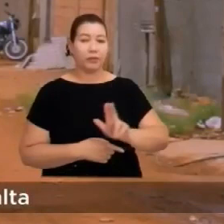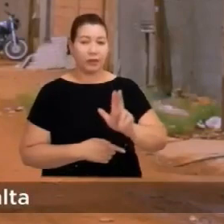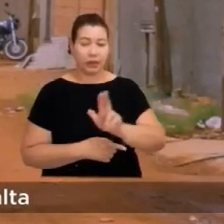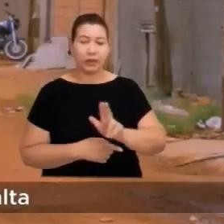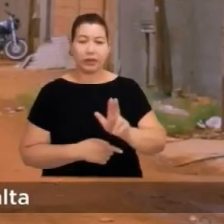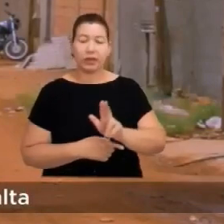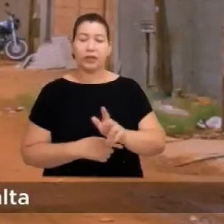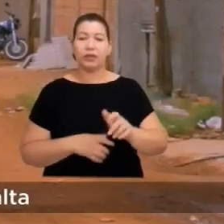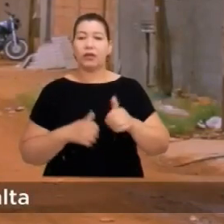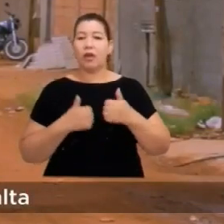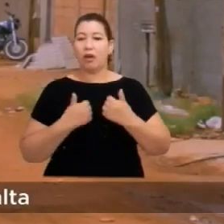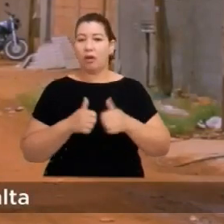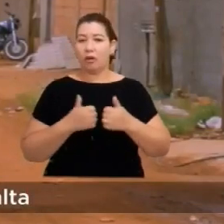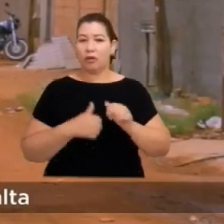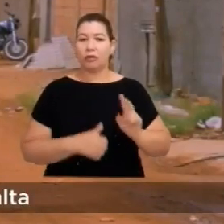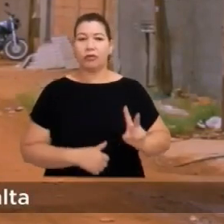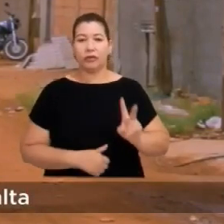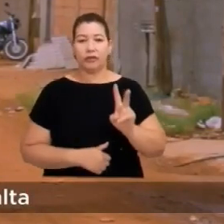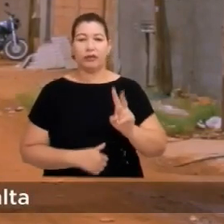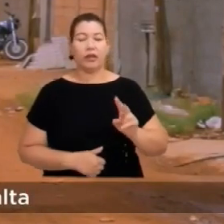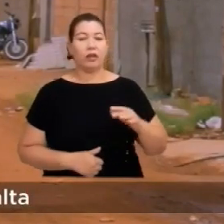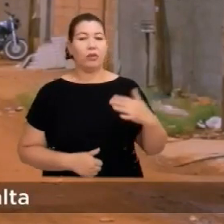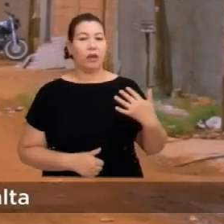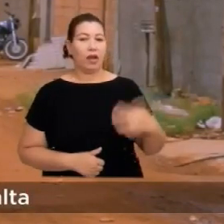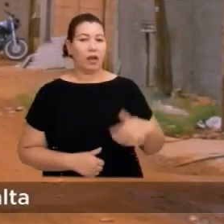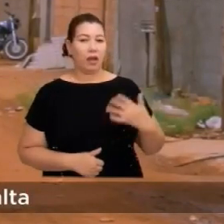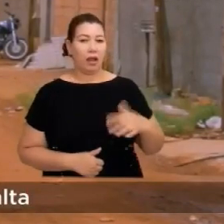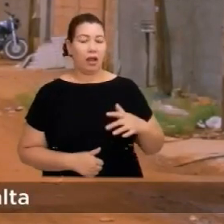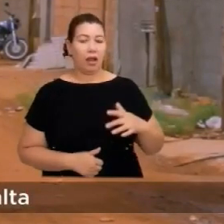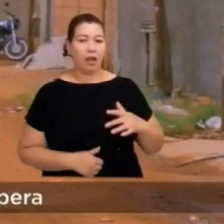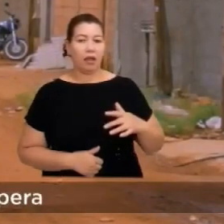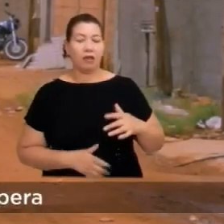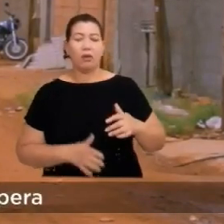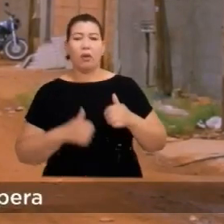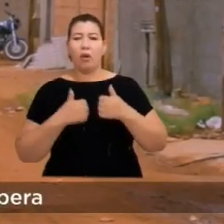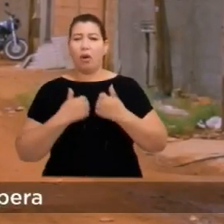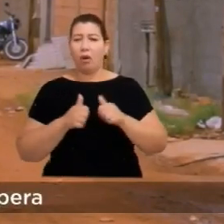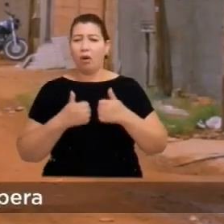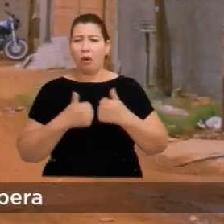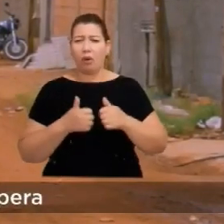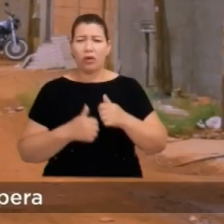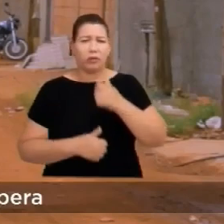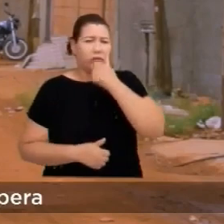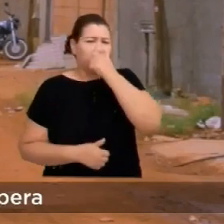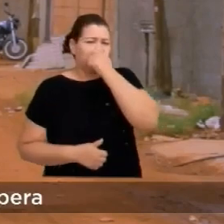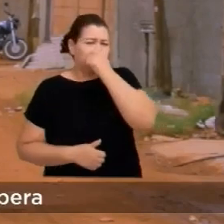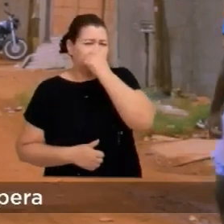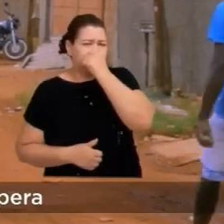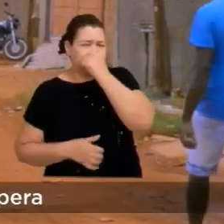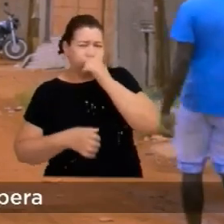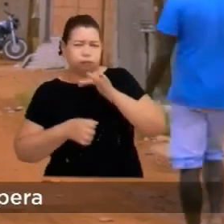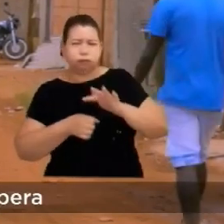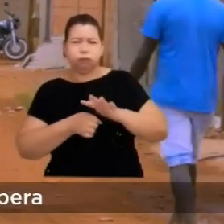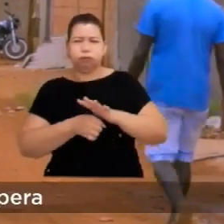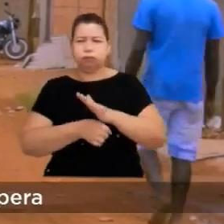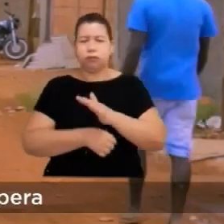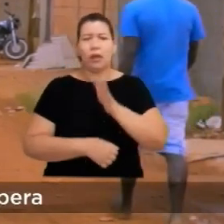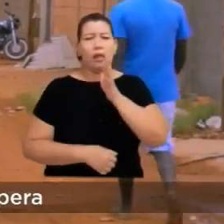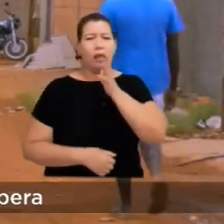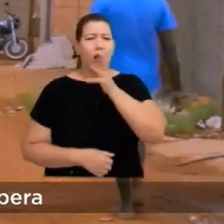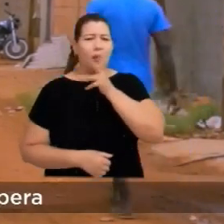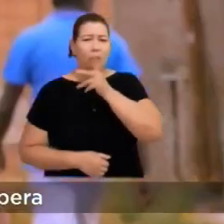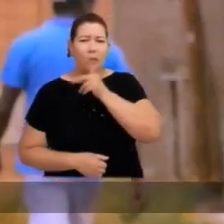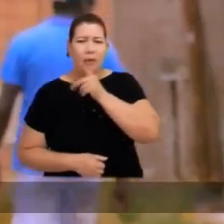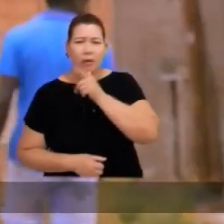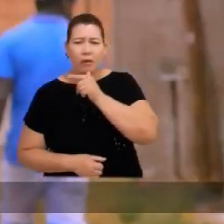tem uma tarifa de ônibus muito alta O passageiro enfrenta superlotação, longa